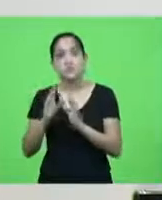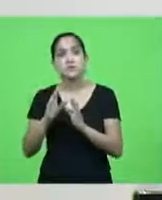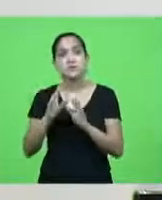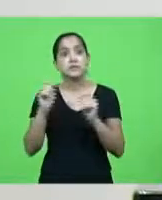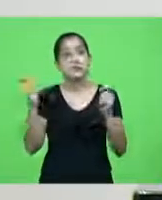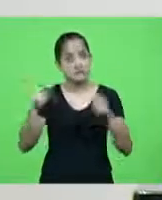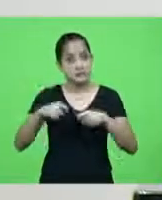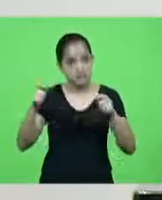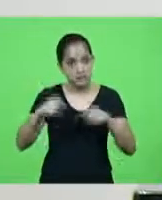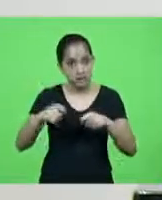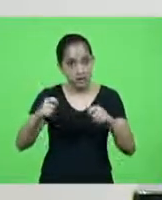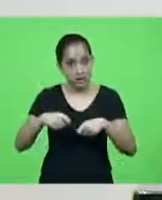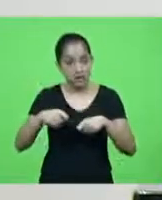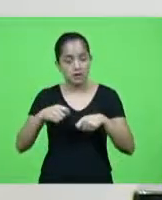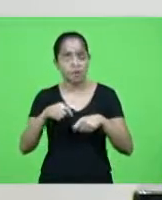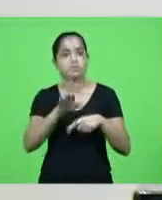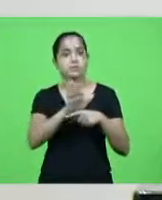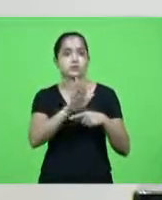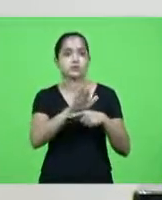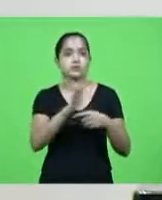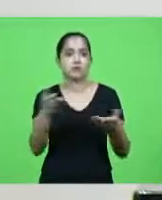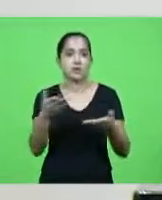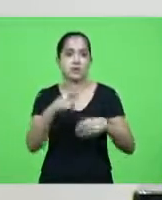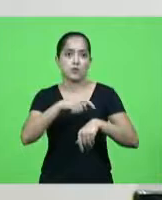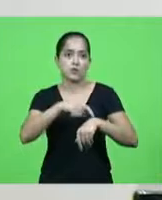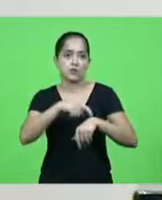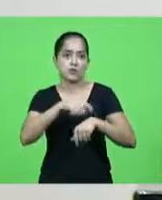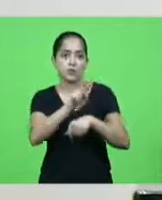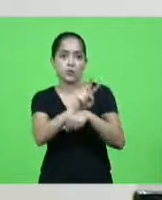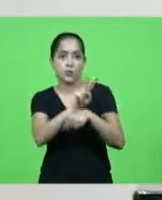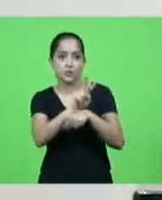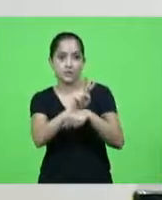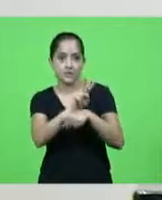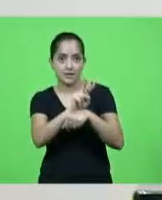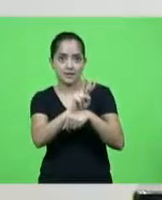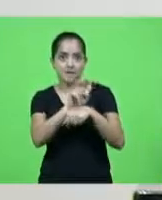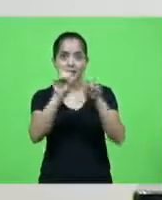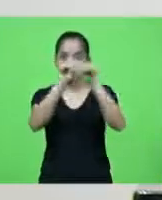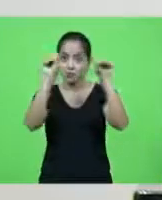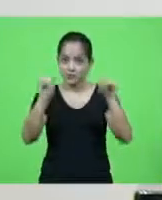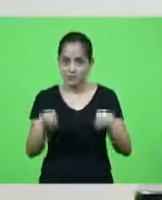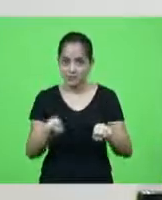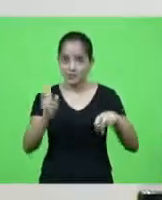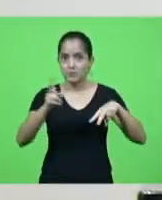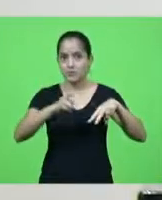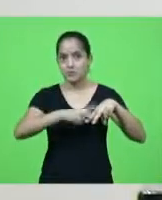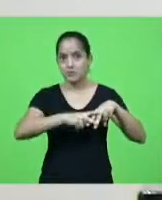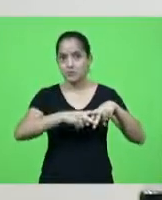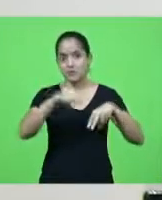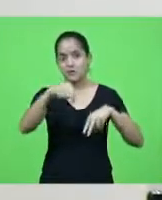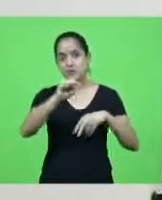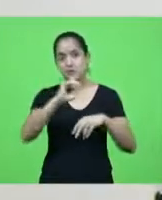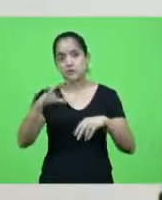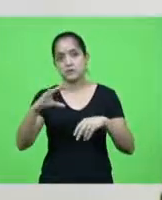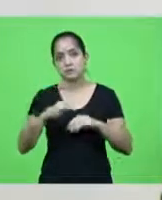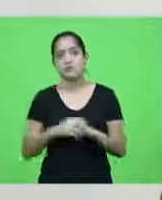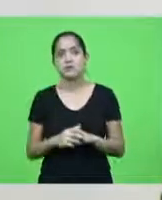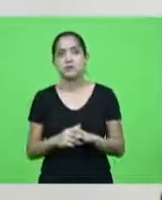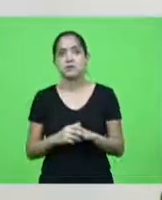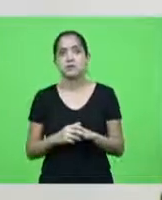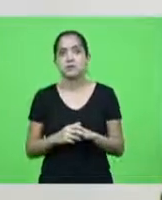ajudar nesse momento a cuidar do sistema carcerário de Santa Catarina o